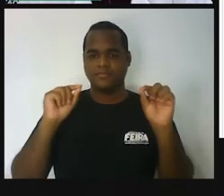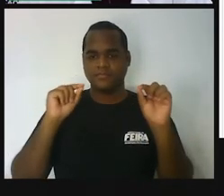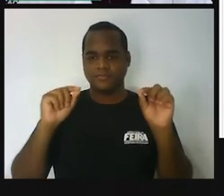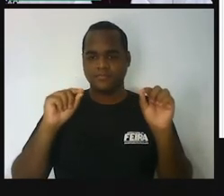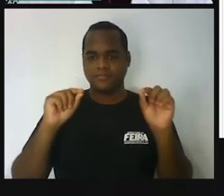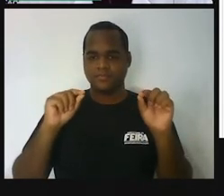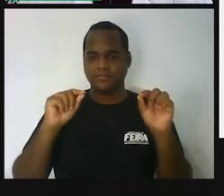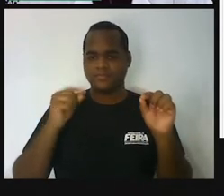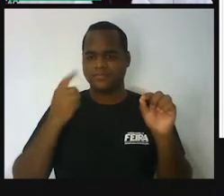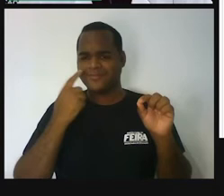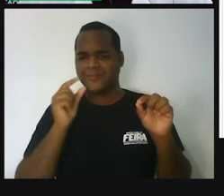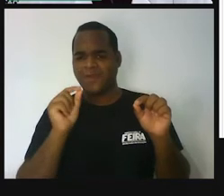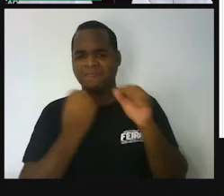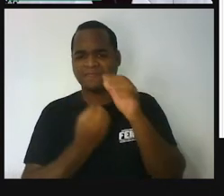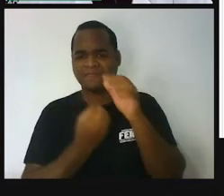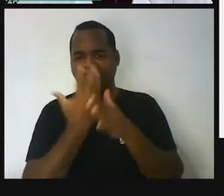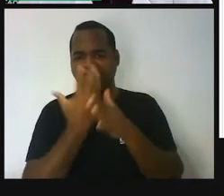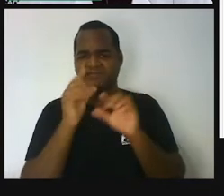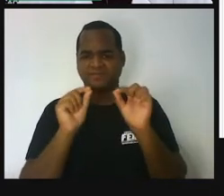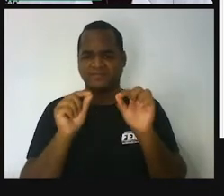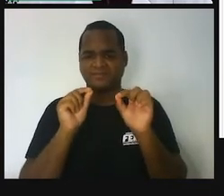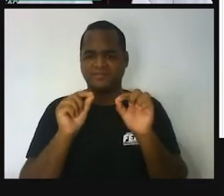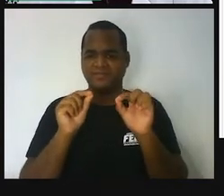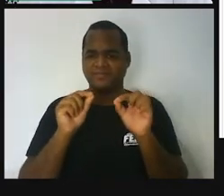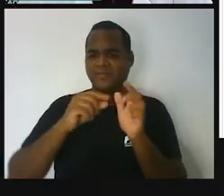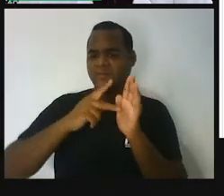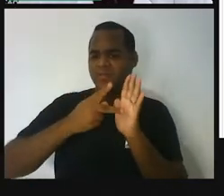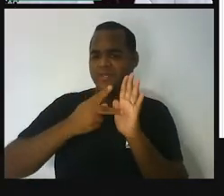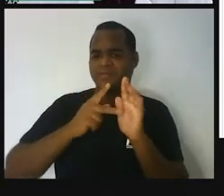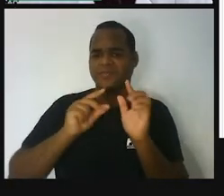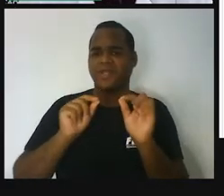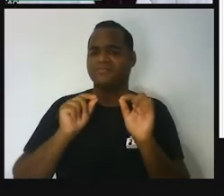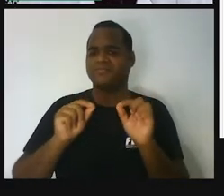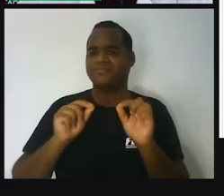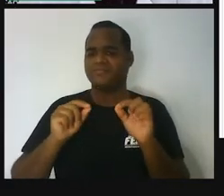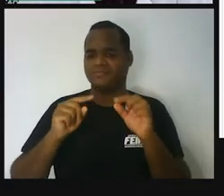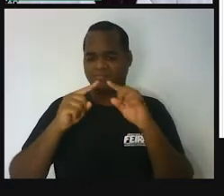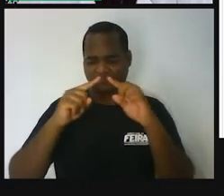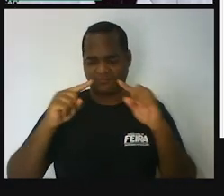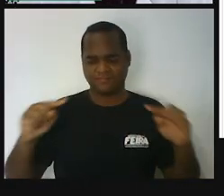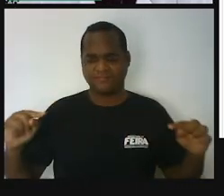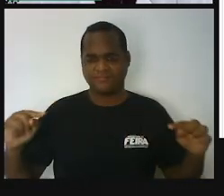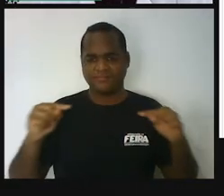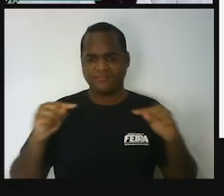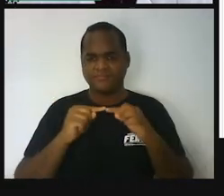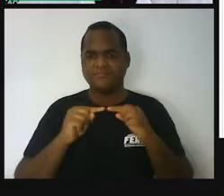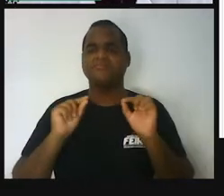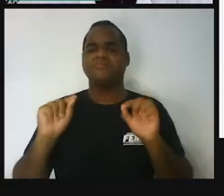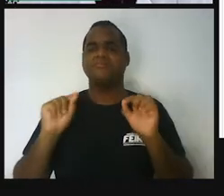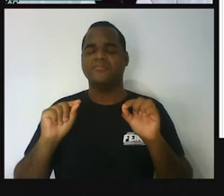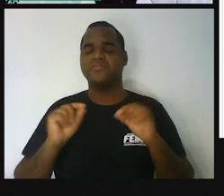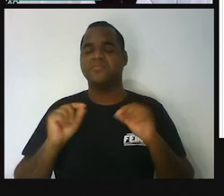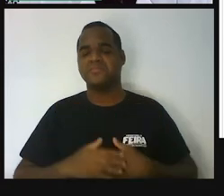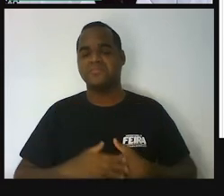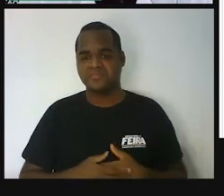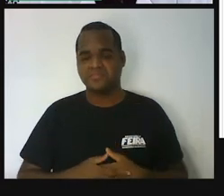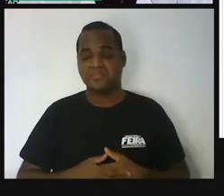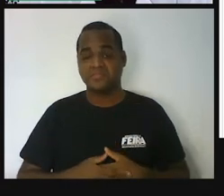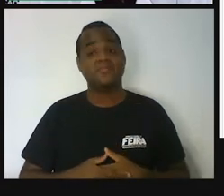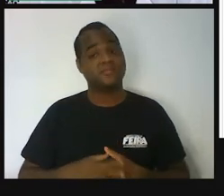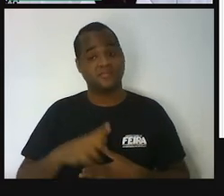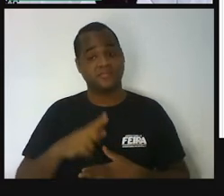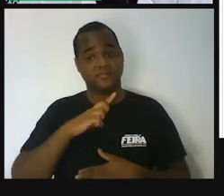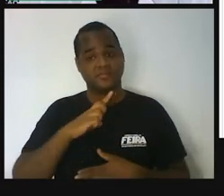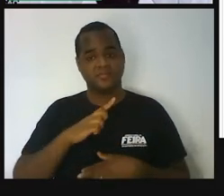que está aparecendo aí? Que figura geométrica é essa? Olha só que bacana. E que está aí, ó,